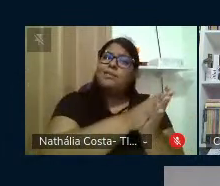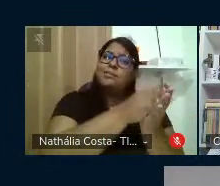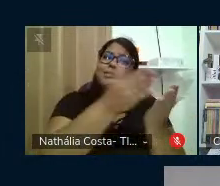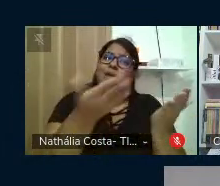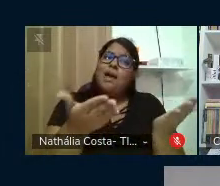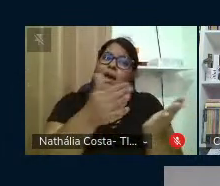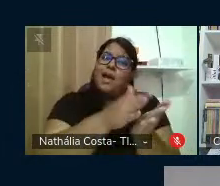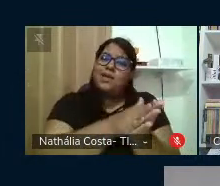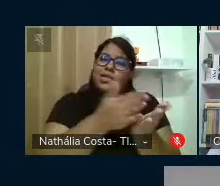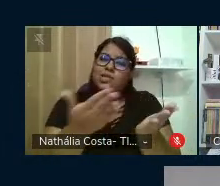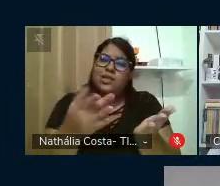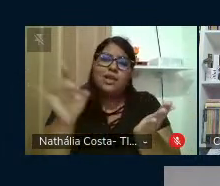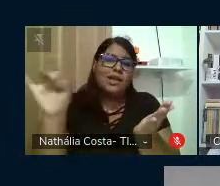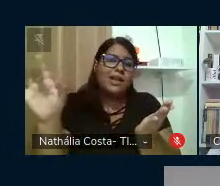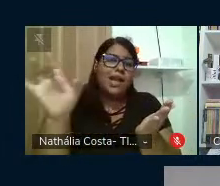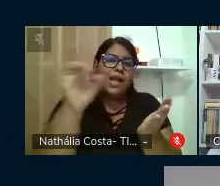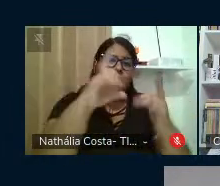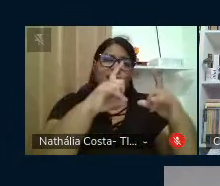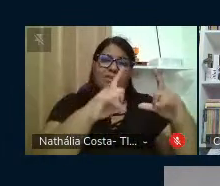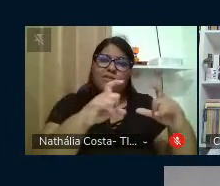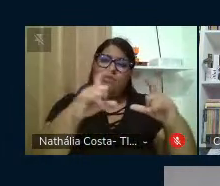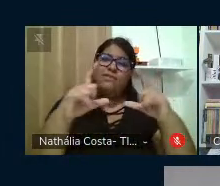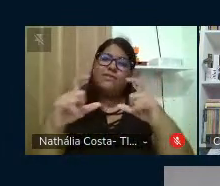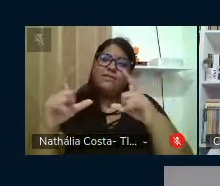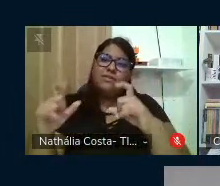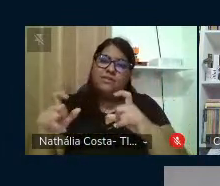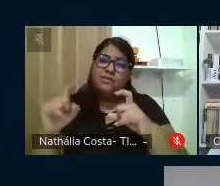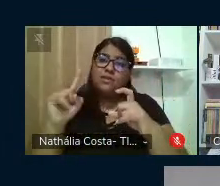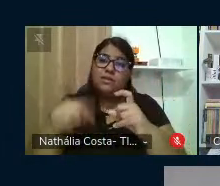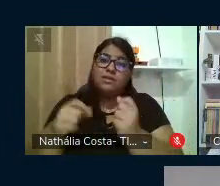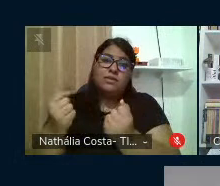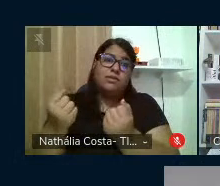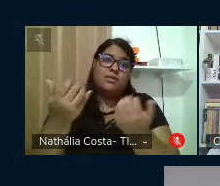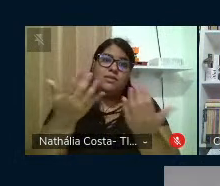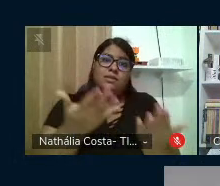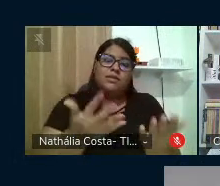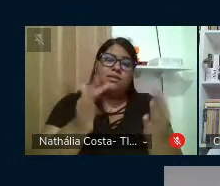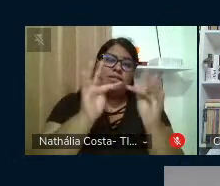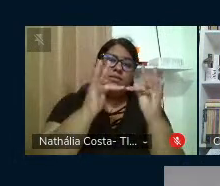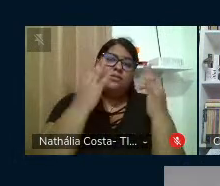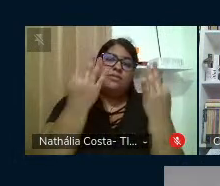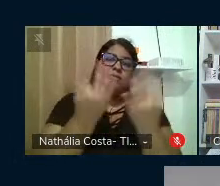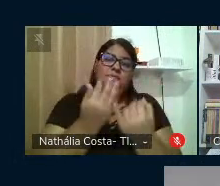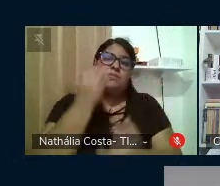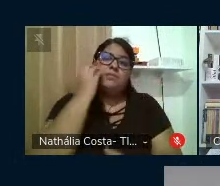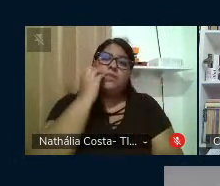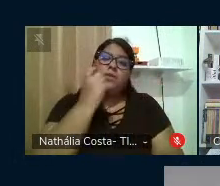cada foto foi cedida pela família Paulo Freire,